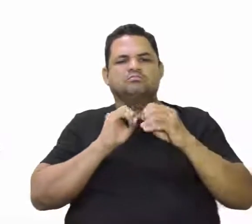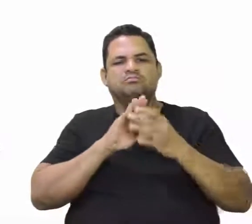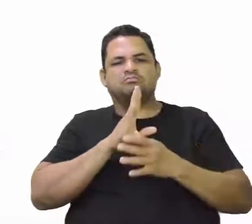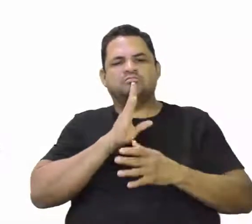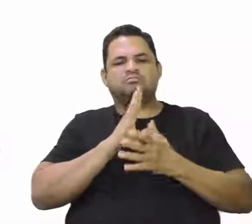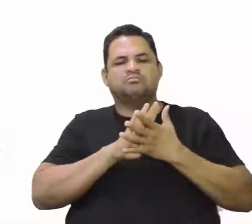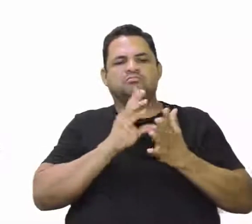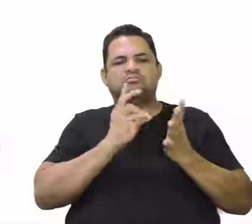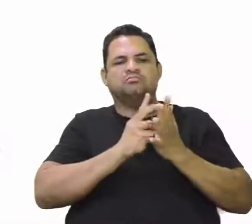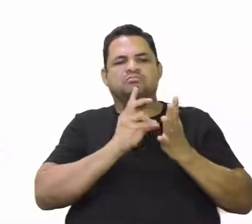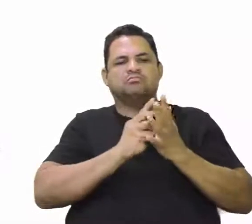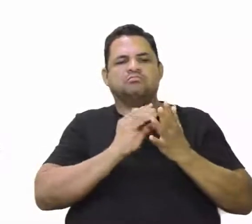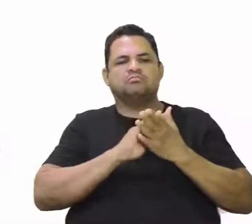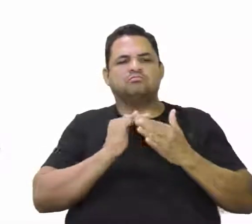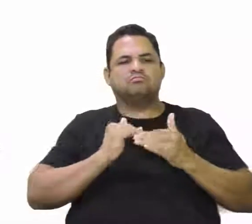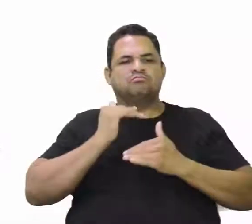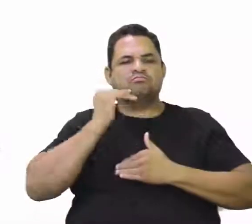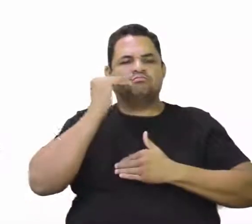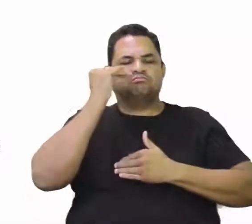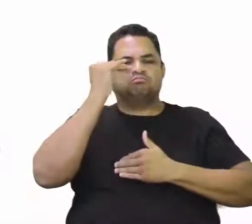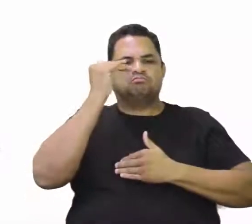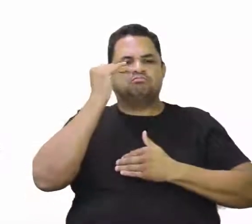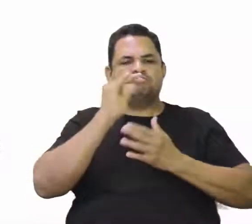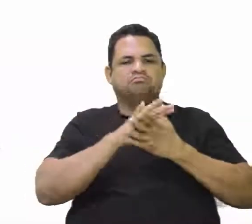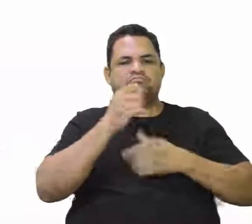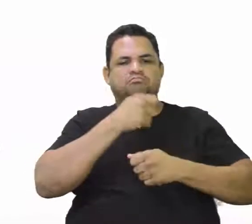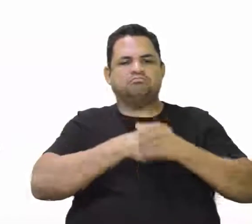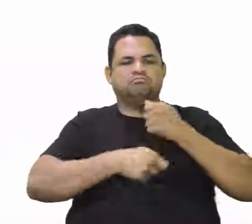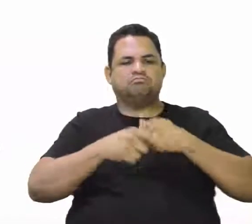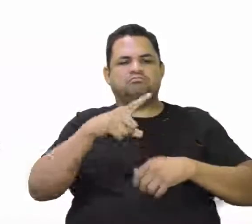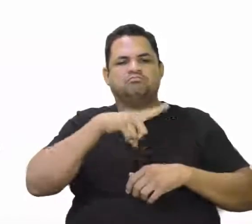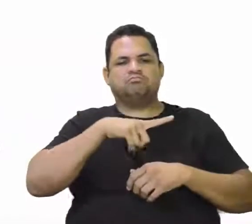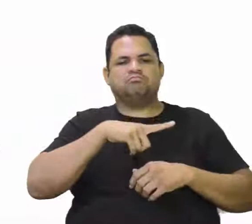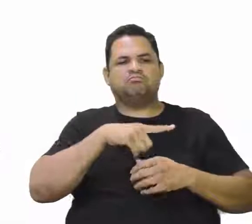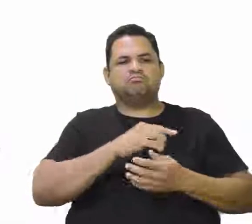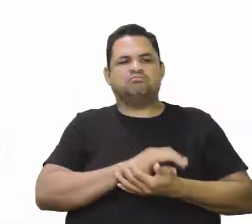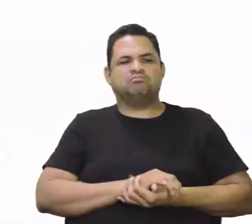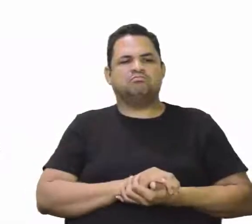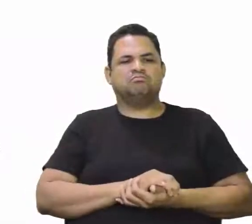conhecimento dos indígenas sobre o potencial econômico existente.